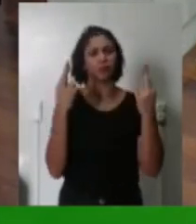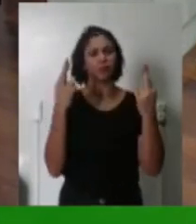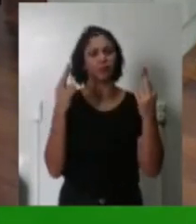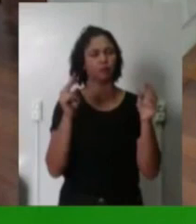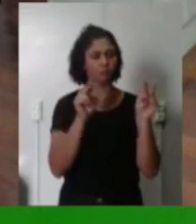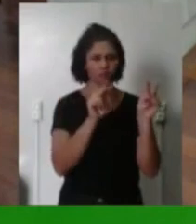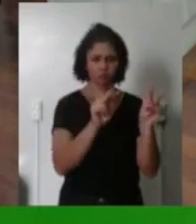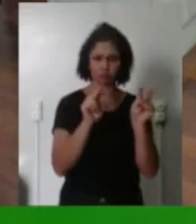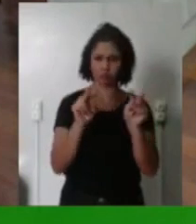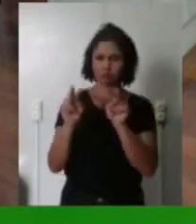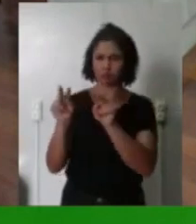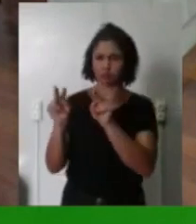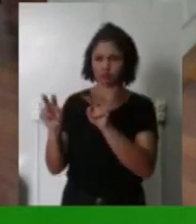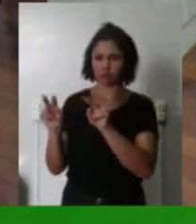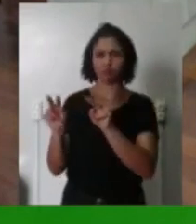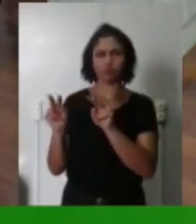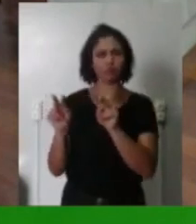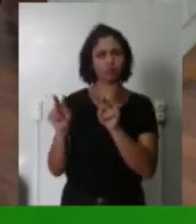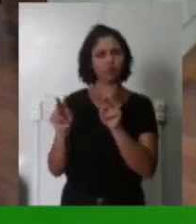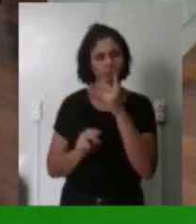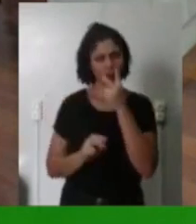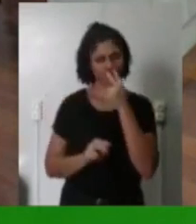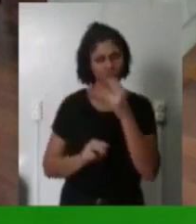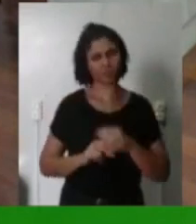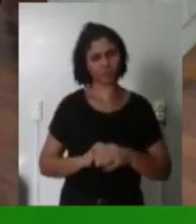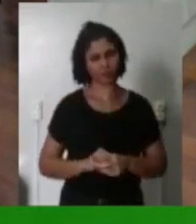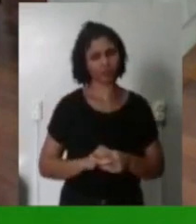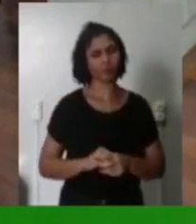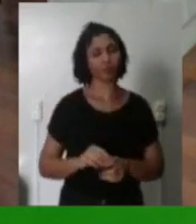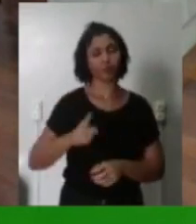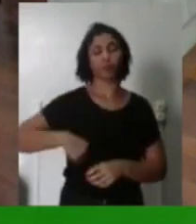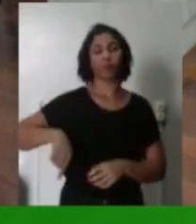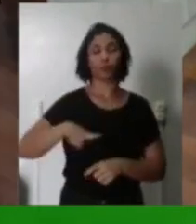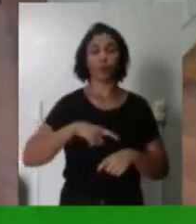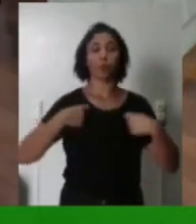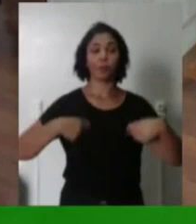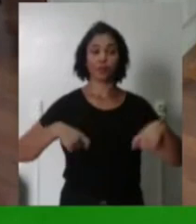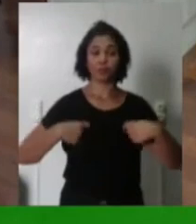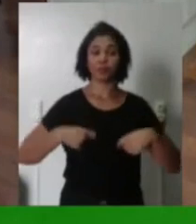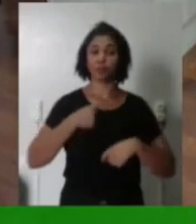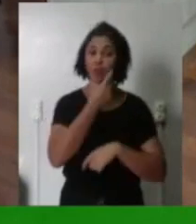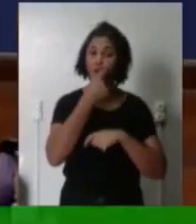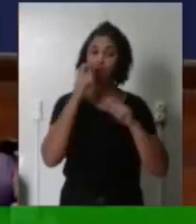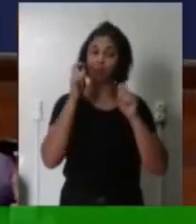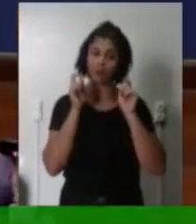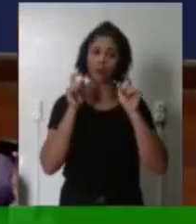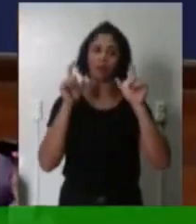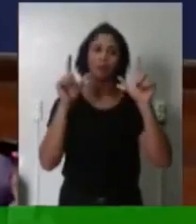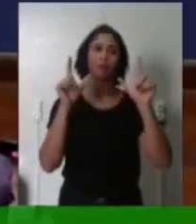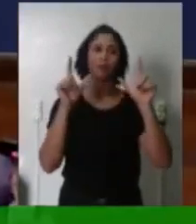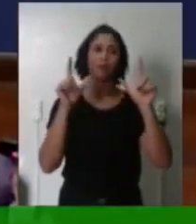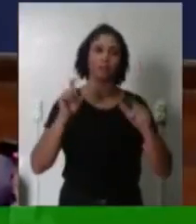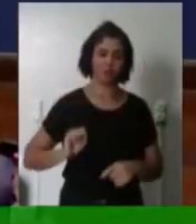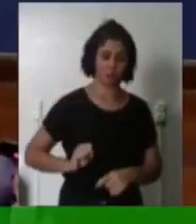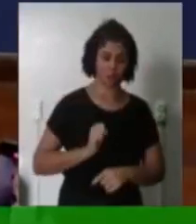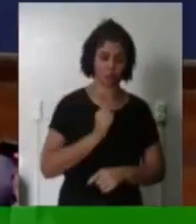pessoas de novo Não é? Mas nós precisamos Estar atentos e fortes Para que o discurso do ódio Não